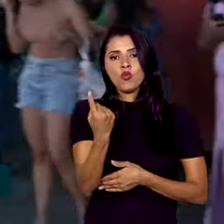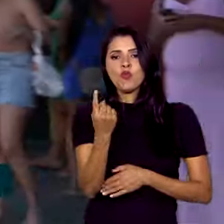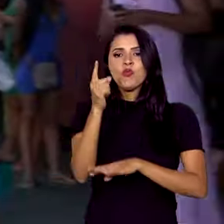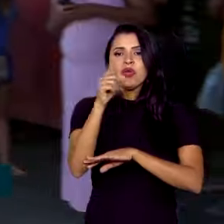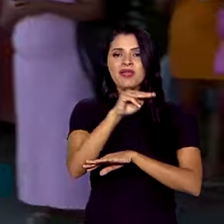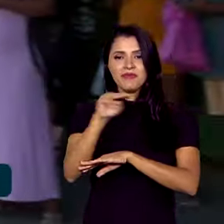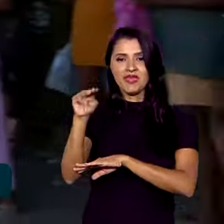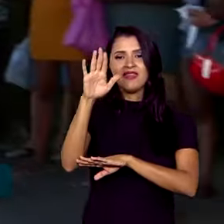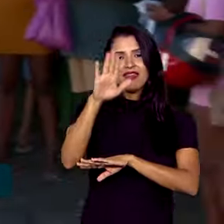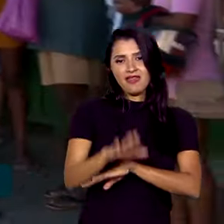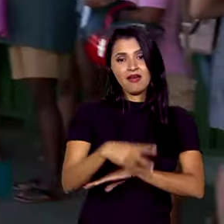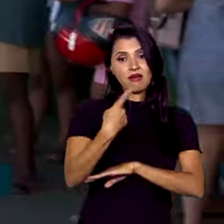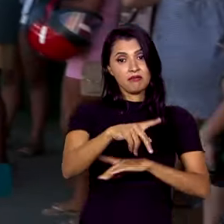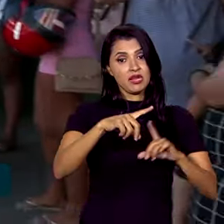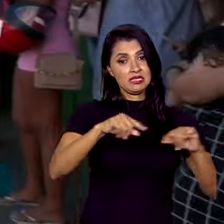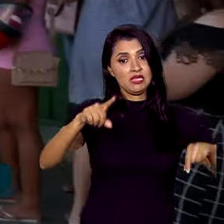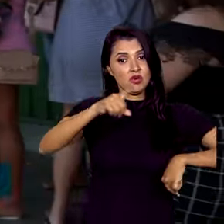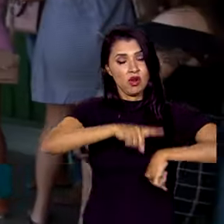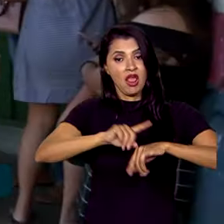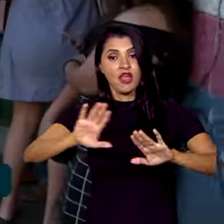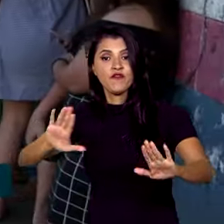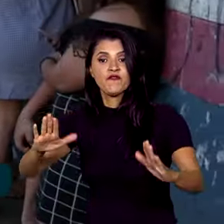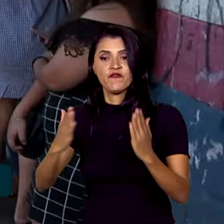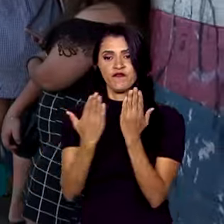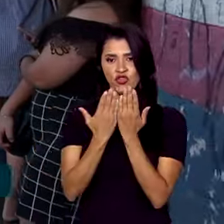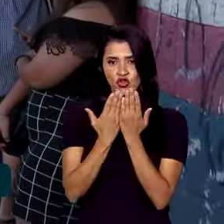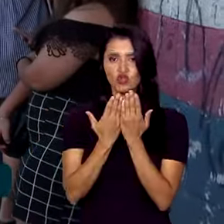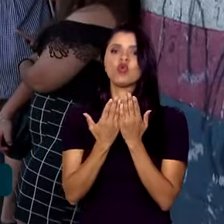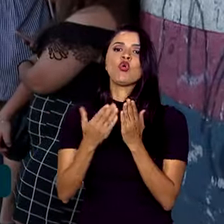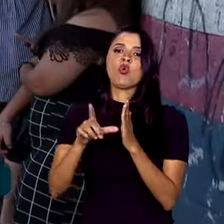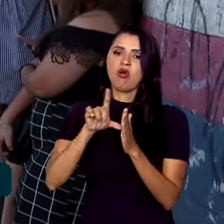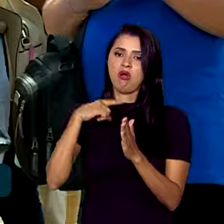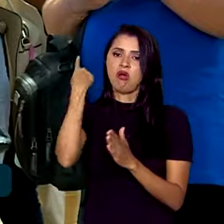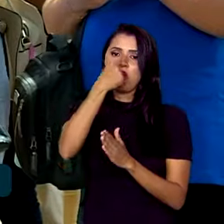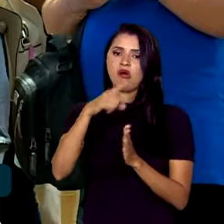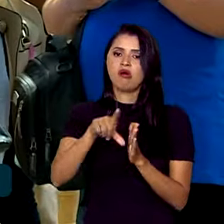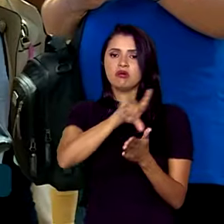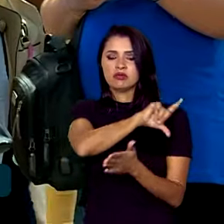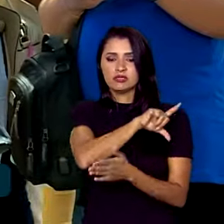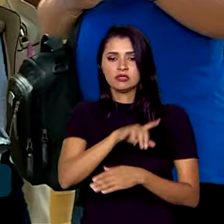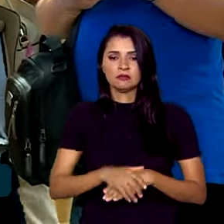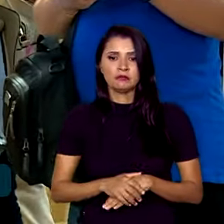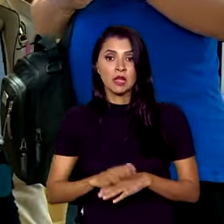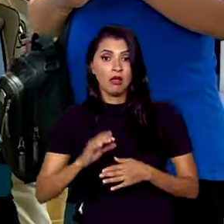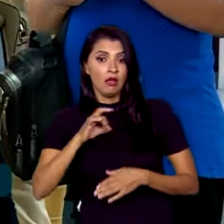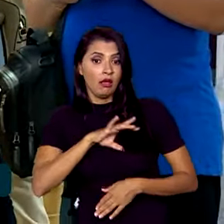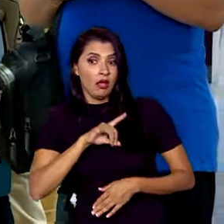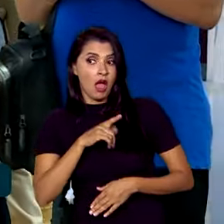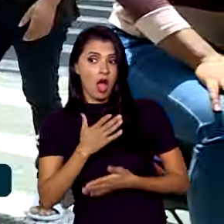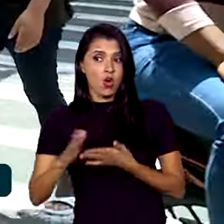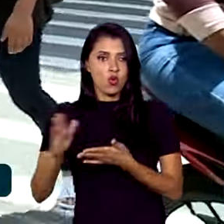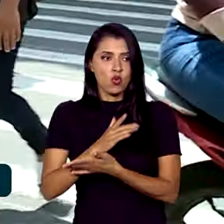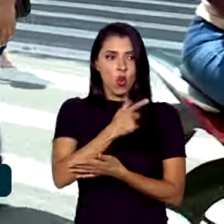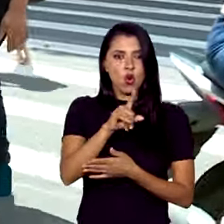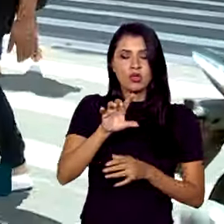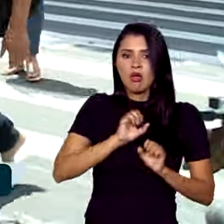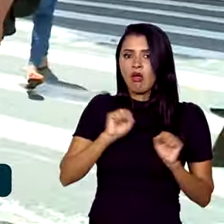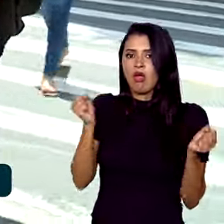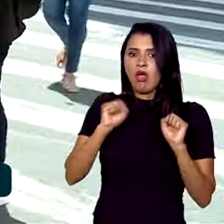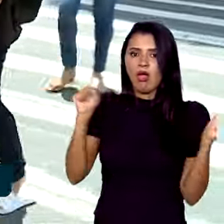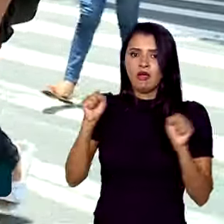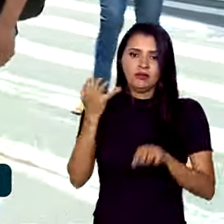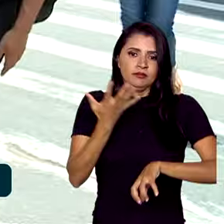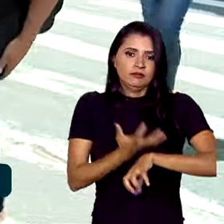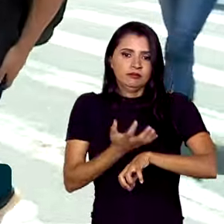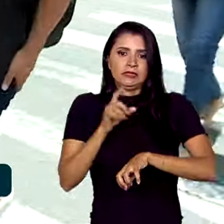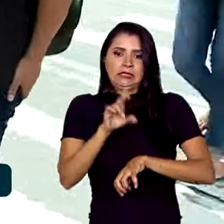horário de Brasília, com os portões sendo fechados meia hora antes. Temida por uns, amada por outros, uma disciplina